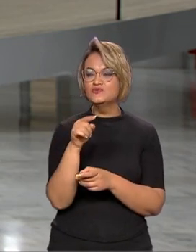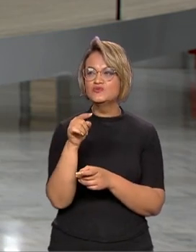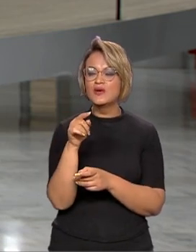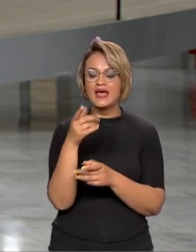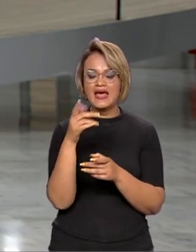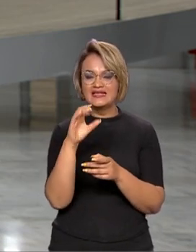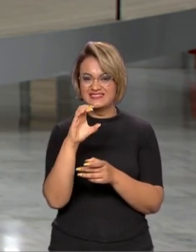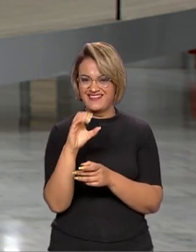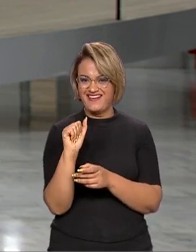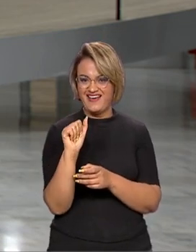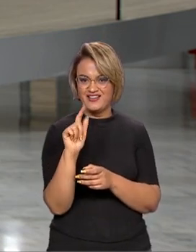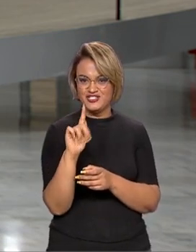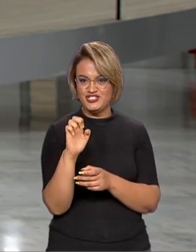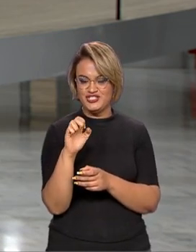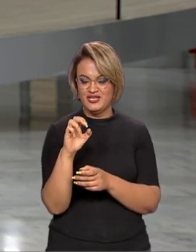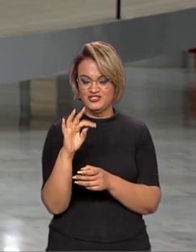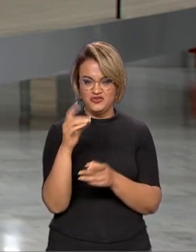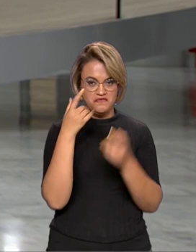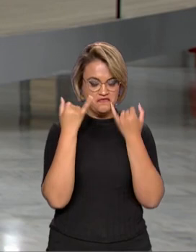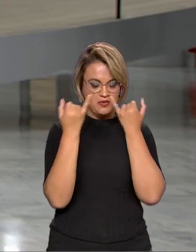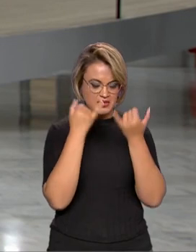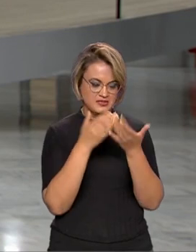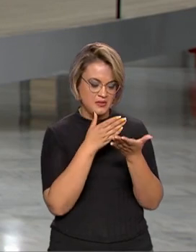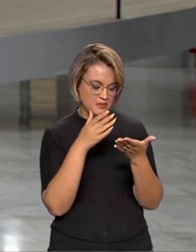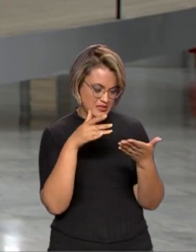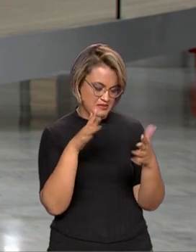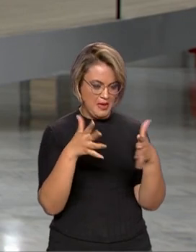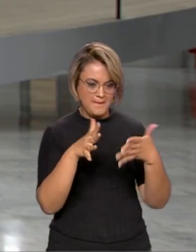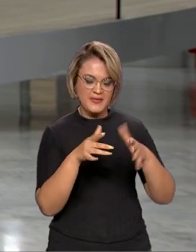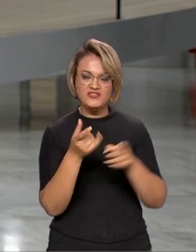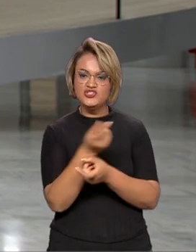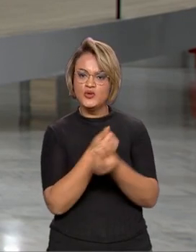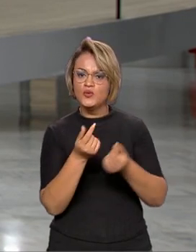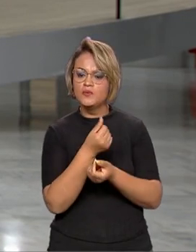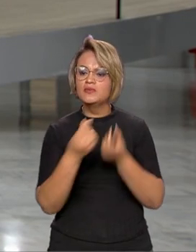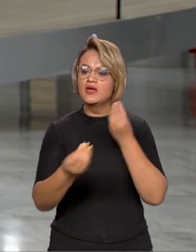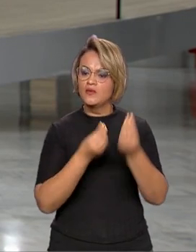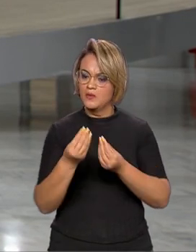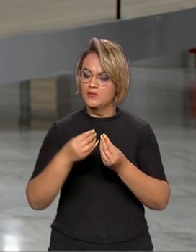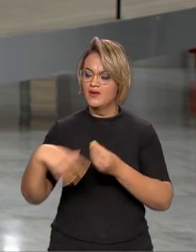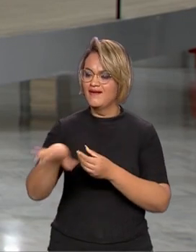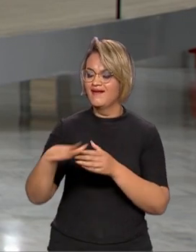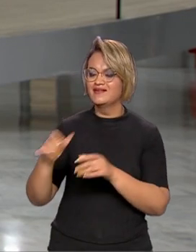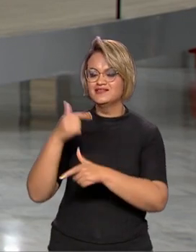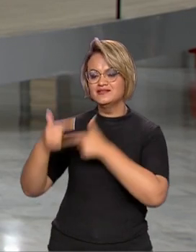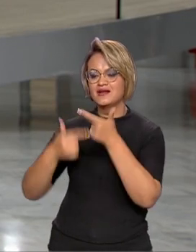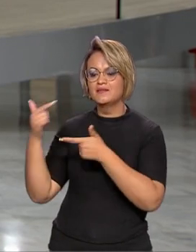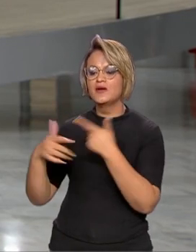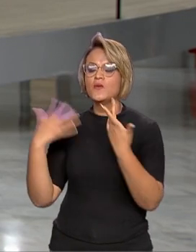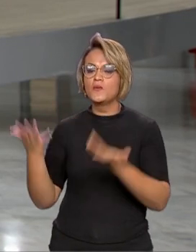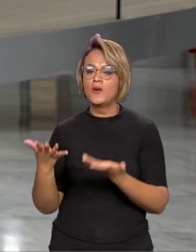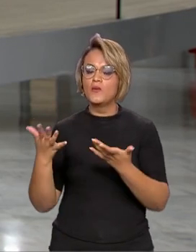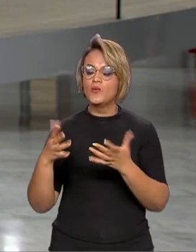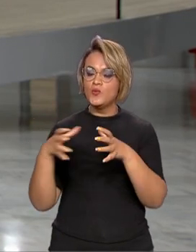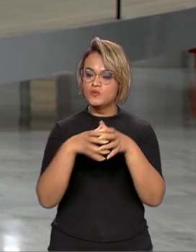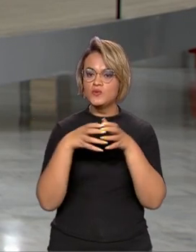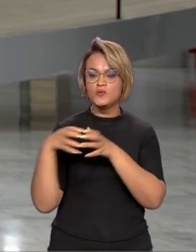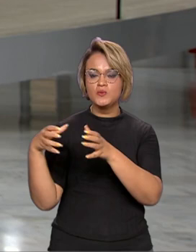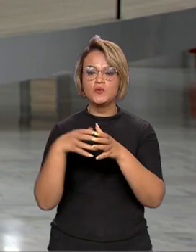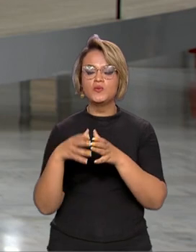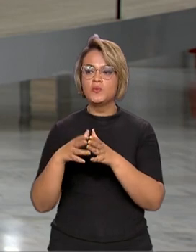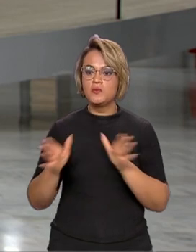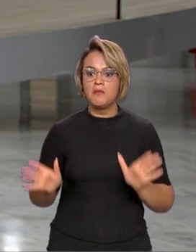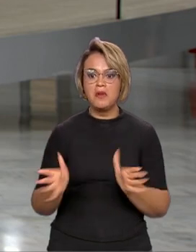de indicativo da economia, sinalizam a expansão do mercado de trabalho e quais grupos da atividade econômica estão